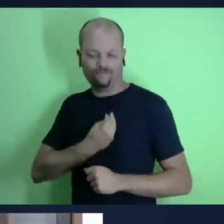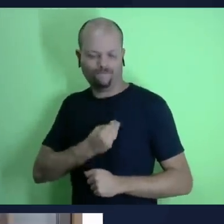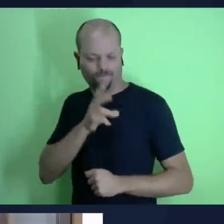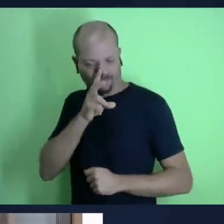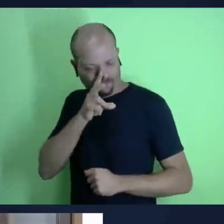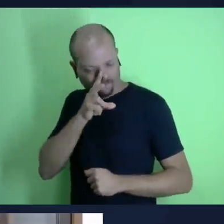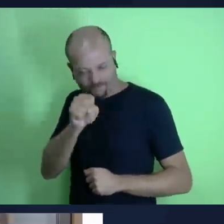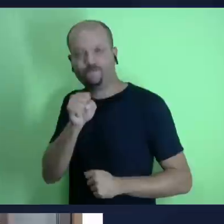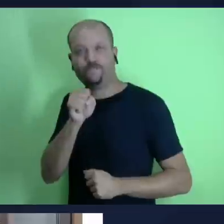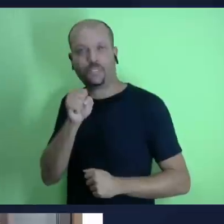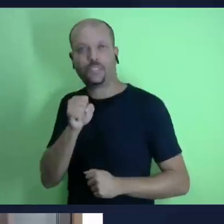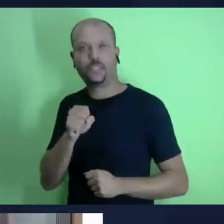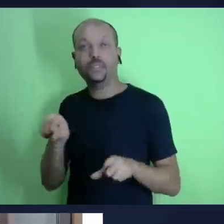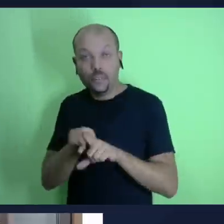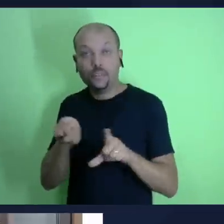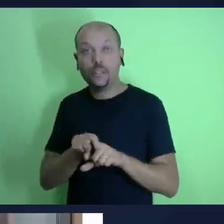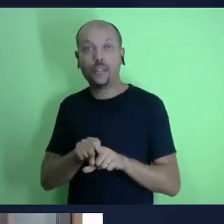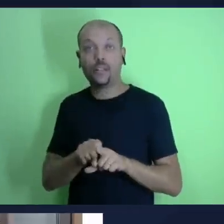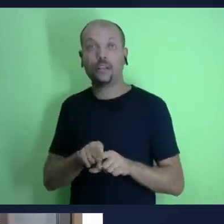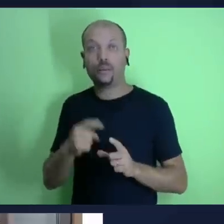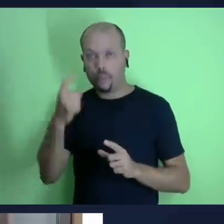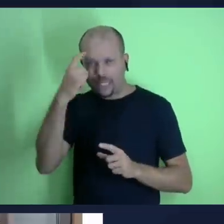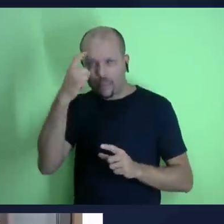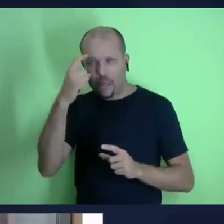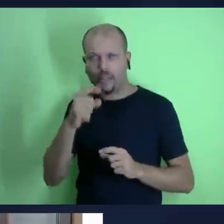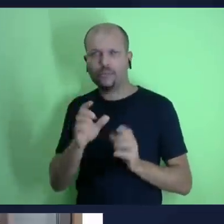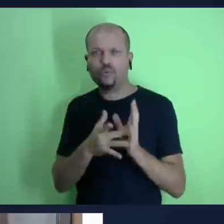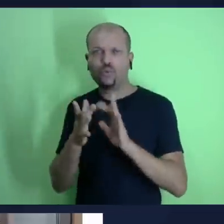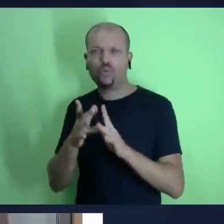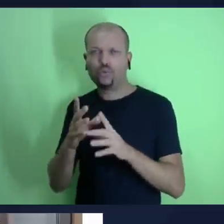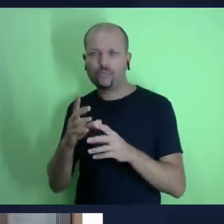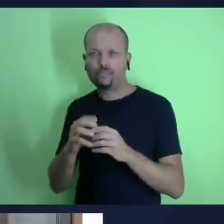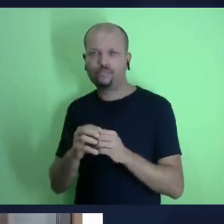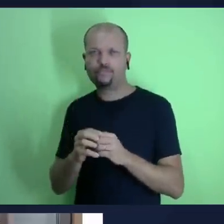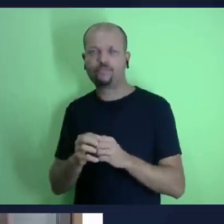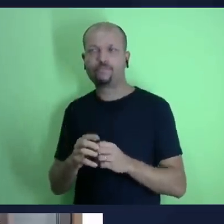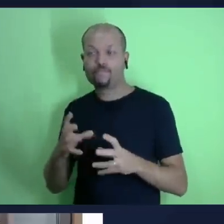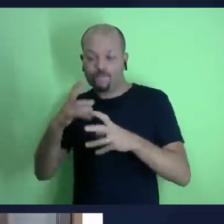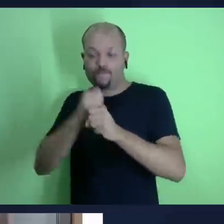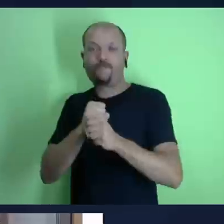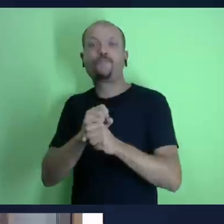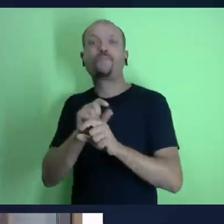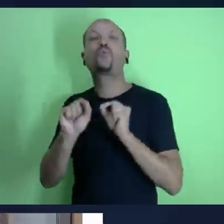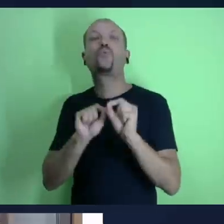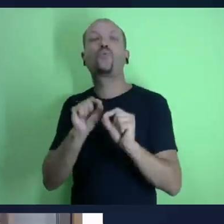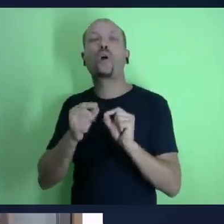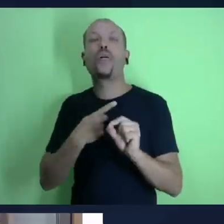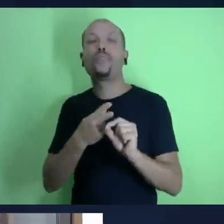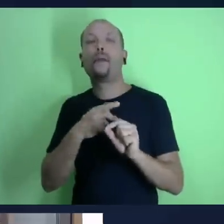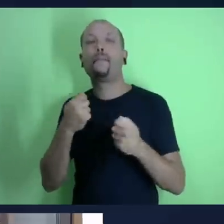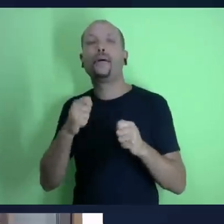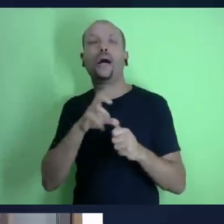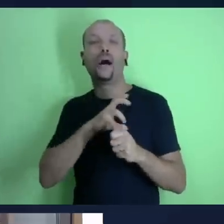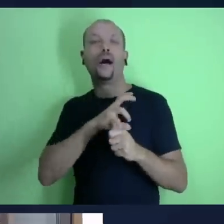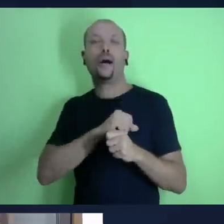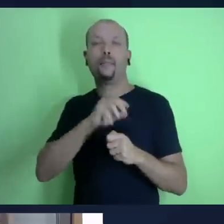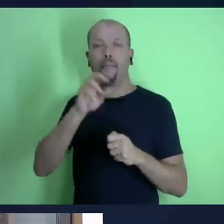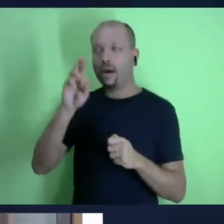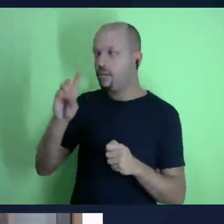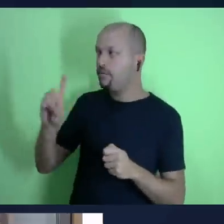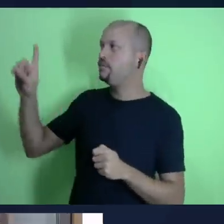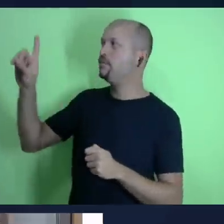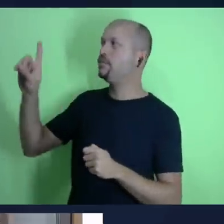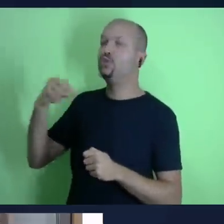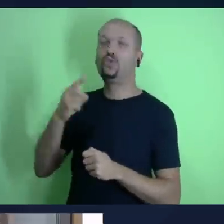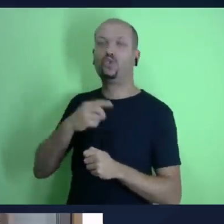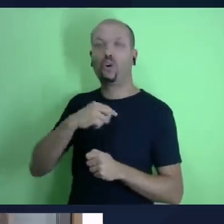nosso entendimento e aí a gente pensa assim mas como é que eu posso amar a deus e